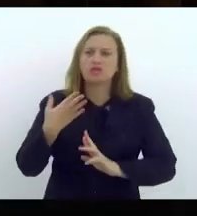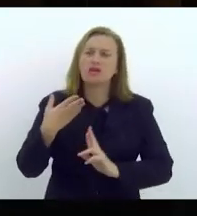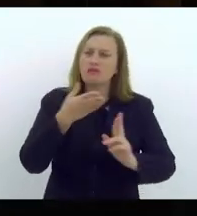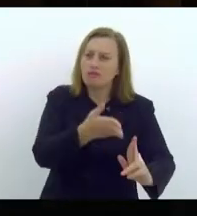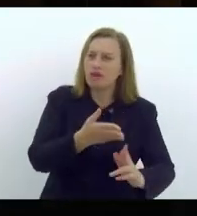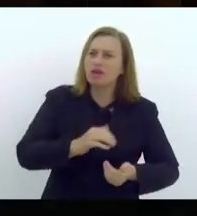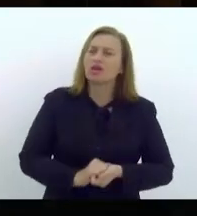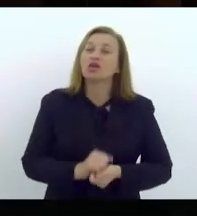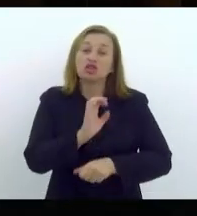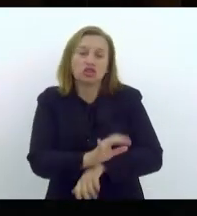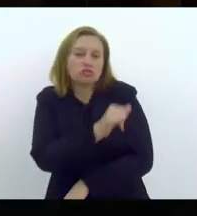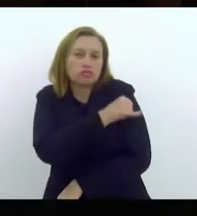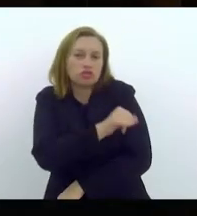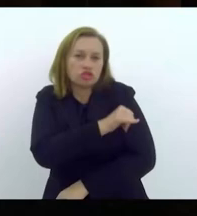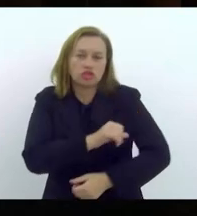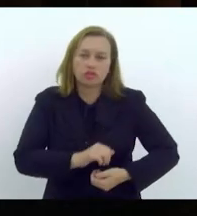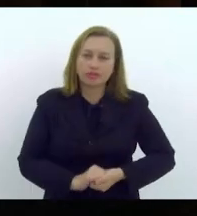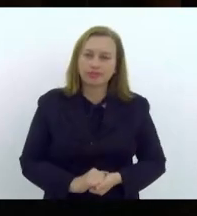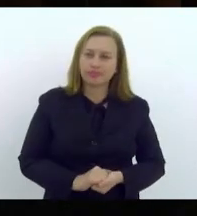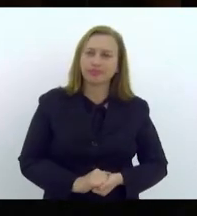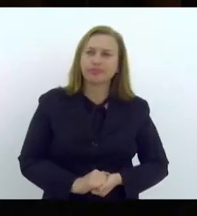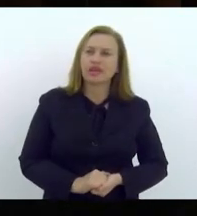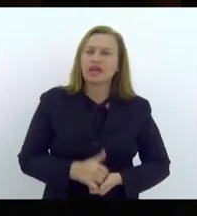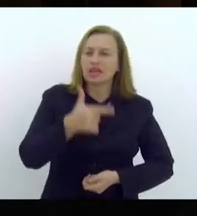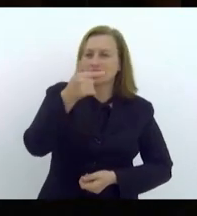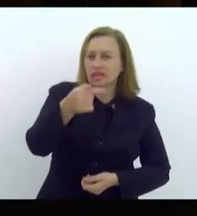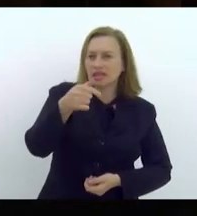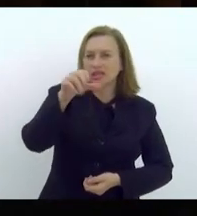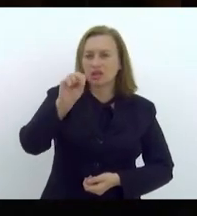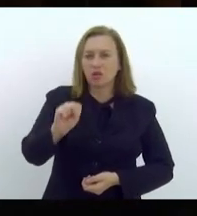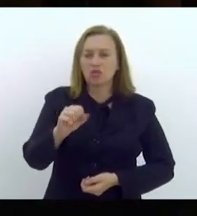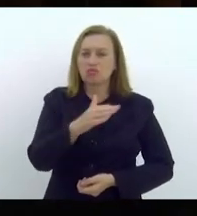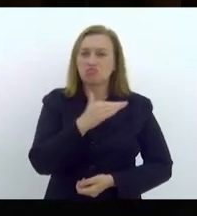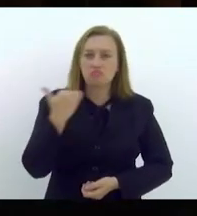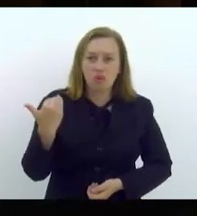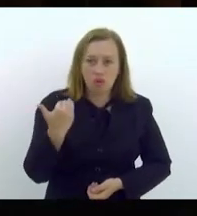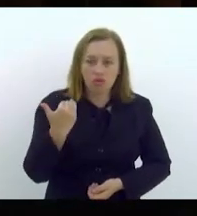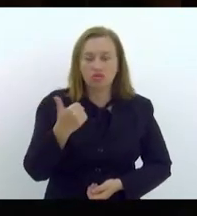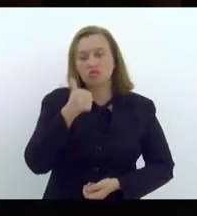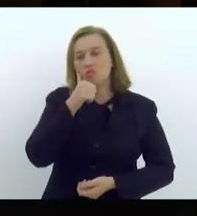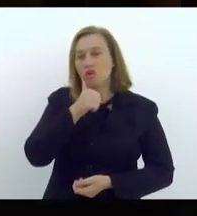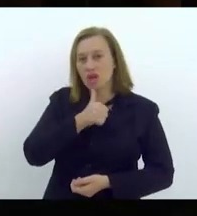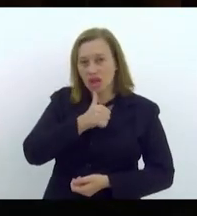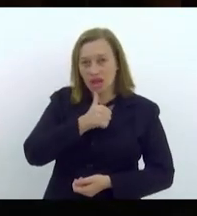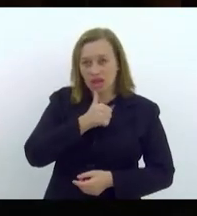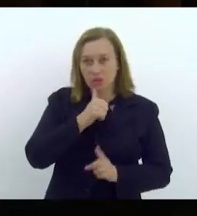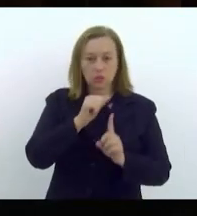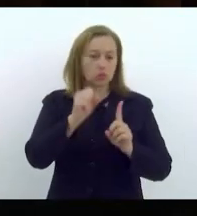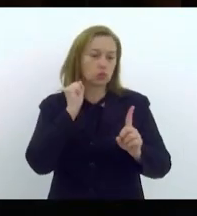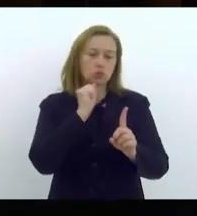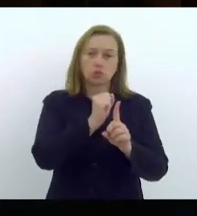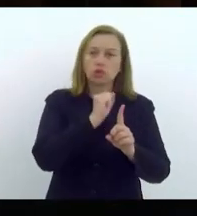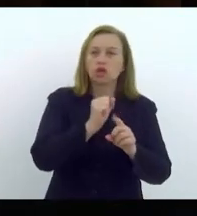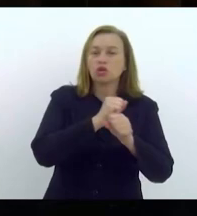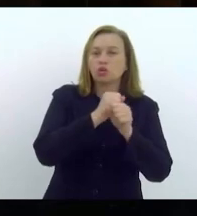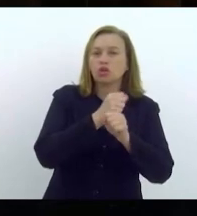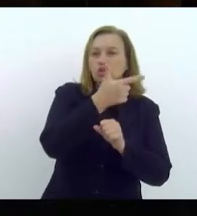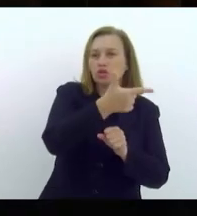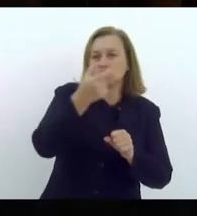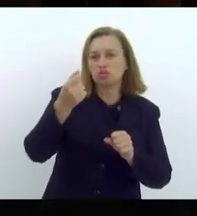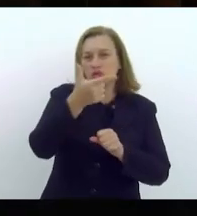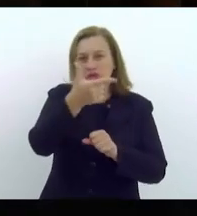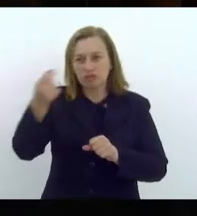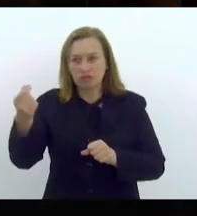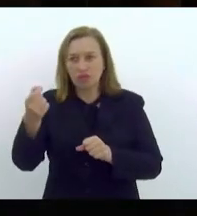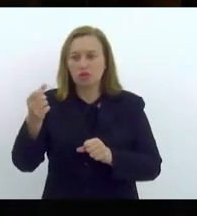ao estado do Rio de Janeiro, foram 78 mortes de mulheres feminicídios em 2020, foram